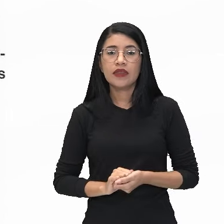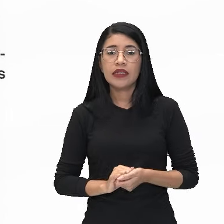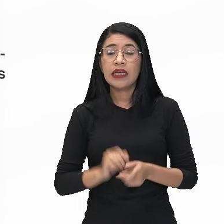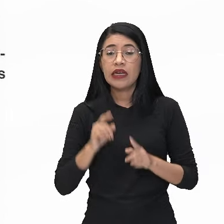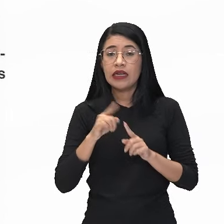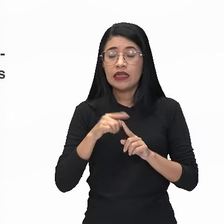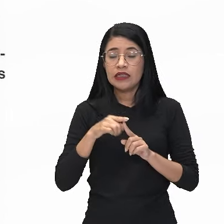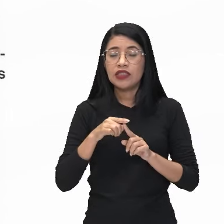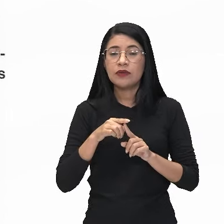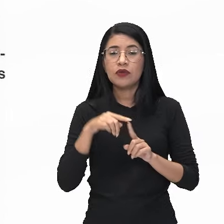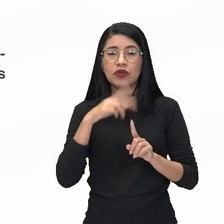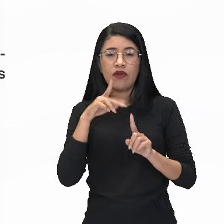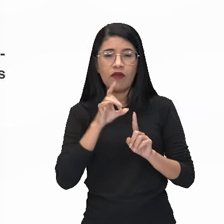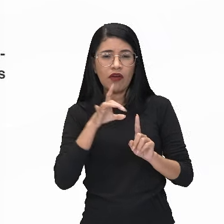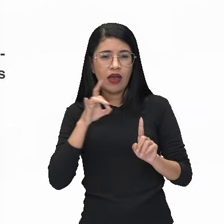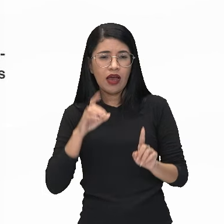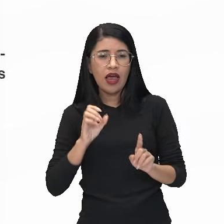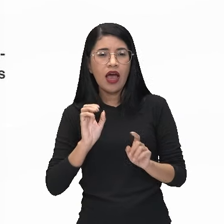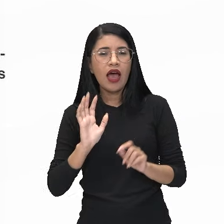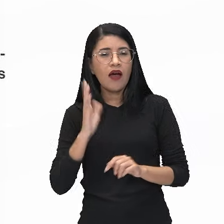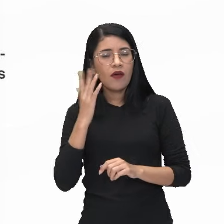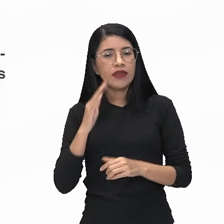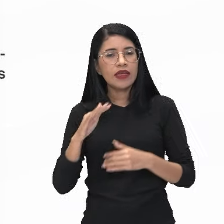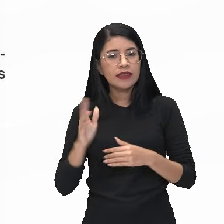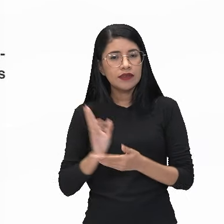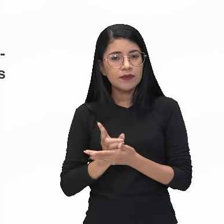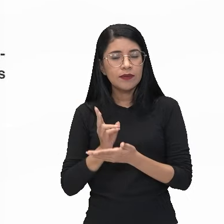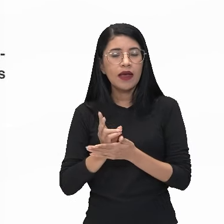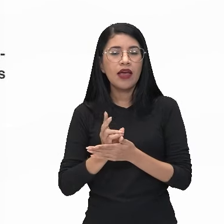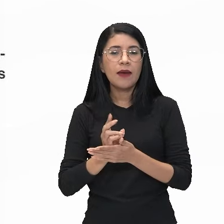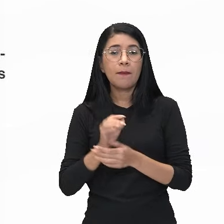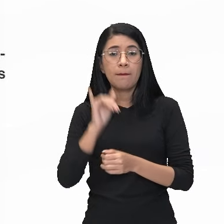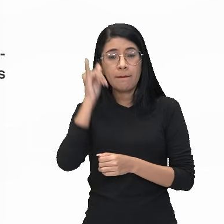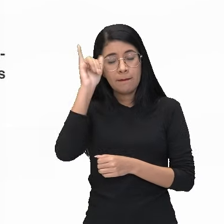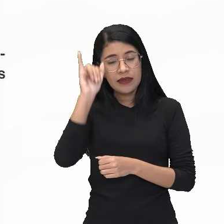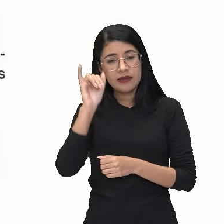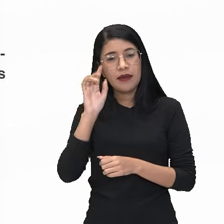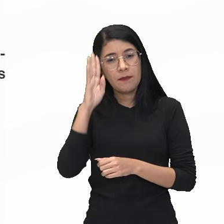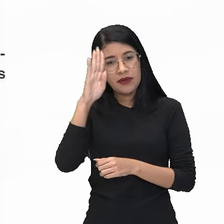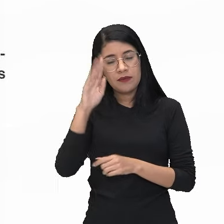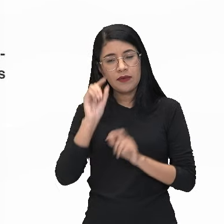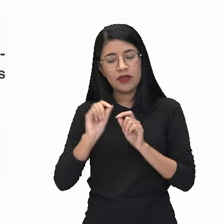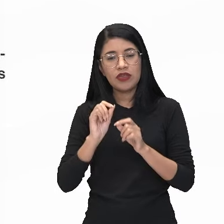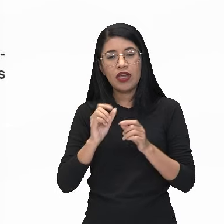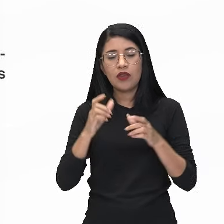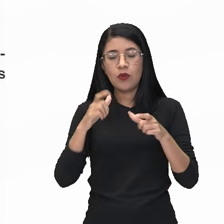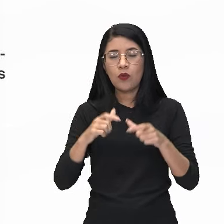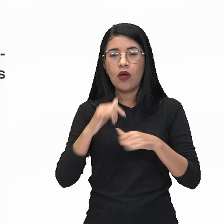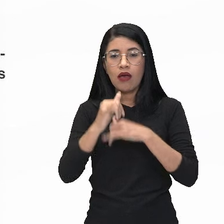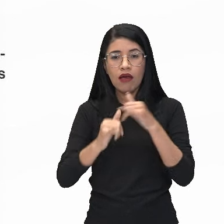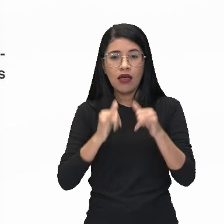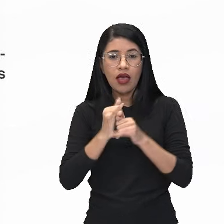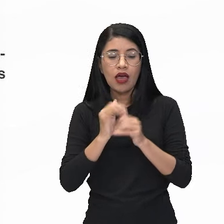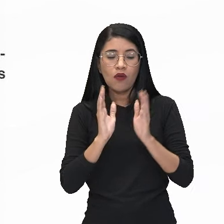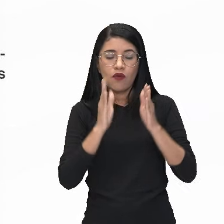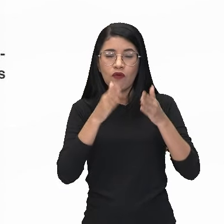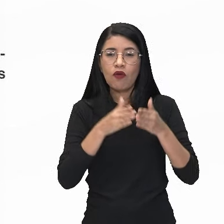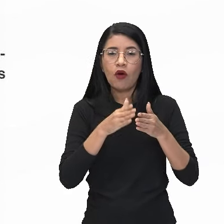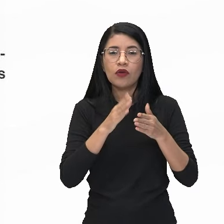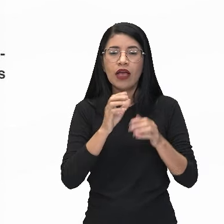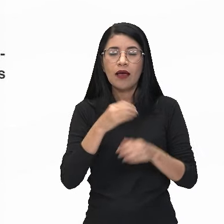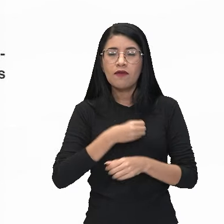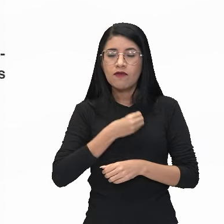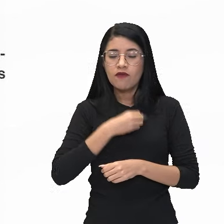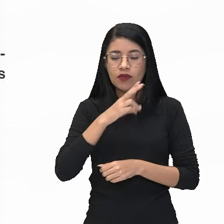xenofobia tem sido cada vez mais cometida em ambientes virtuais, sendo frequentemente direcionada a pessoas nordestinas, né?